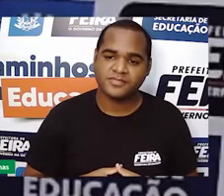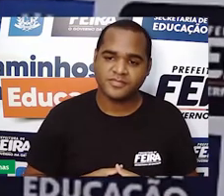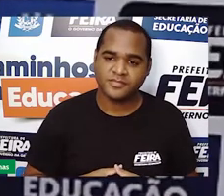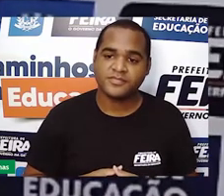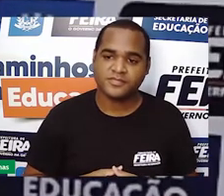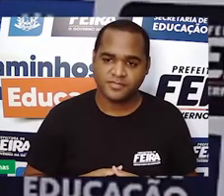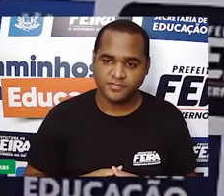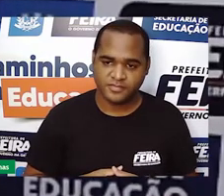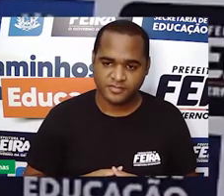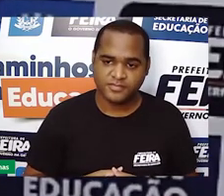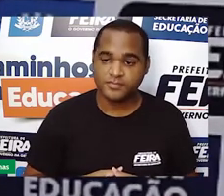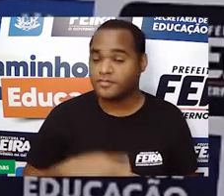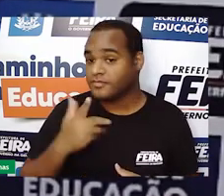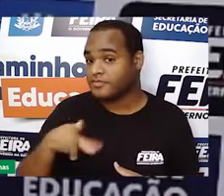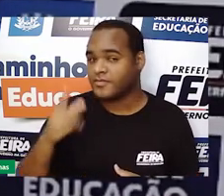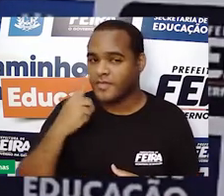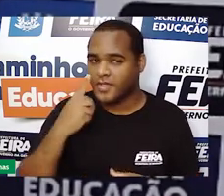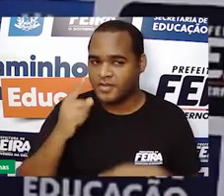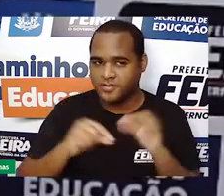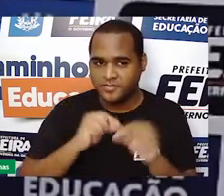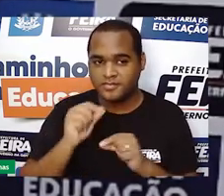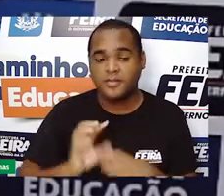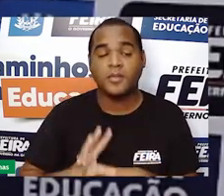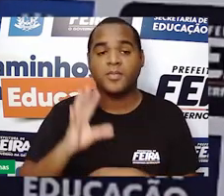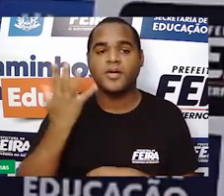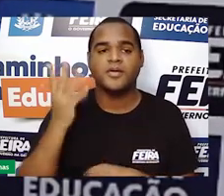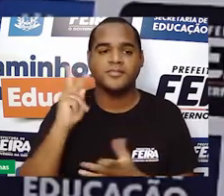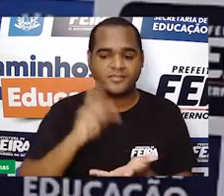gente faz a coisa acontecer, tá bom?